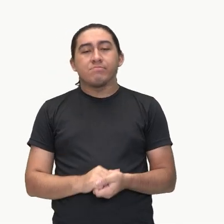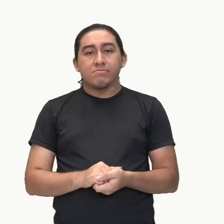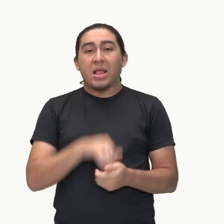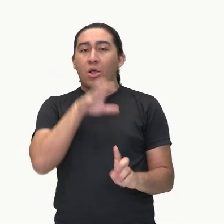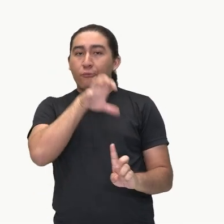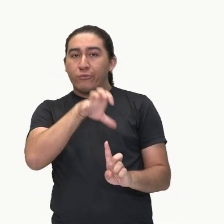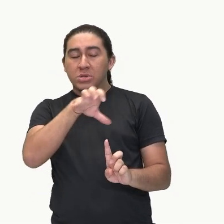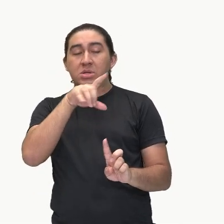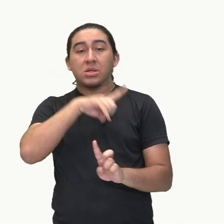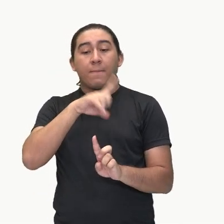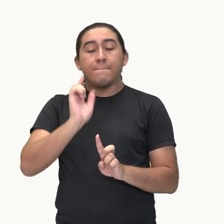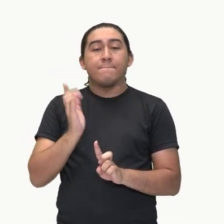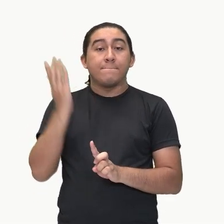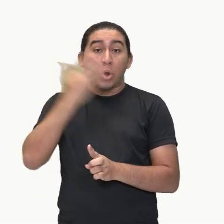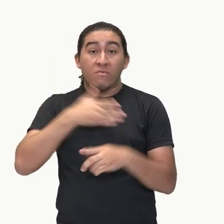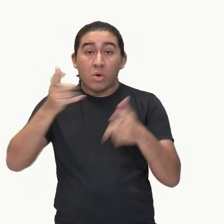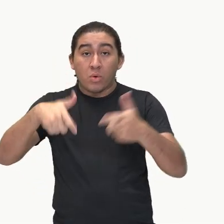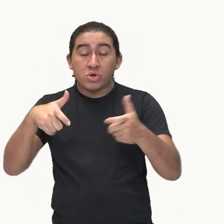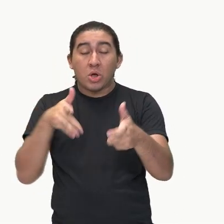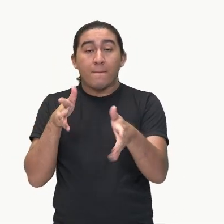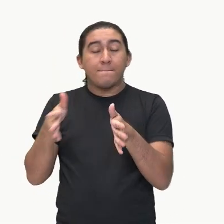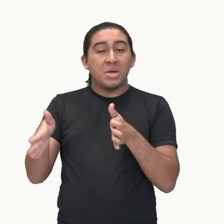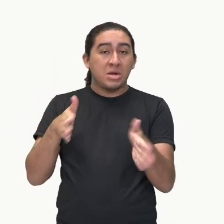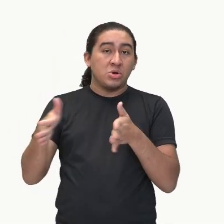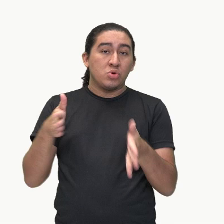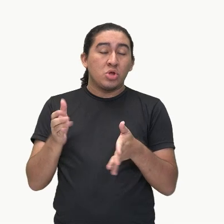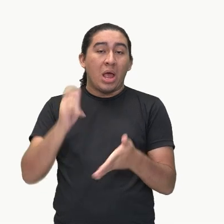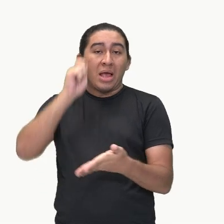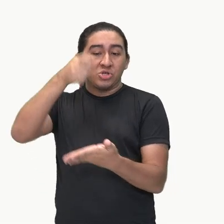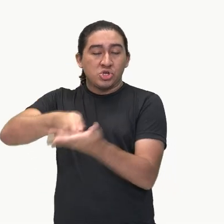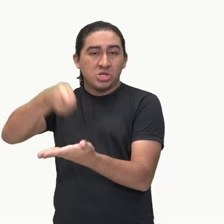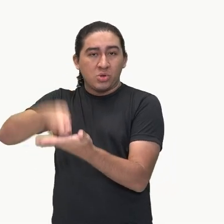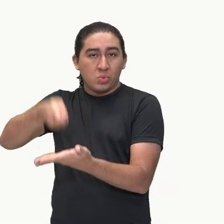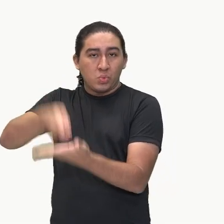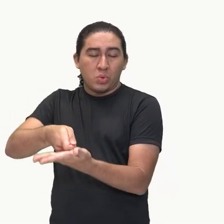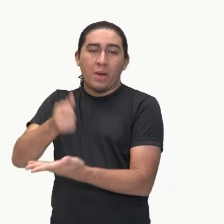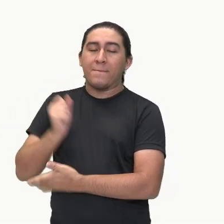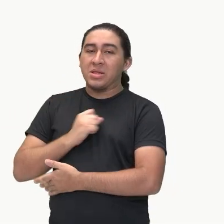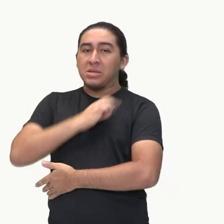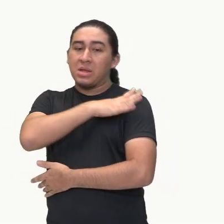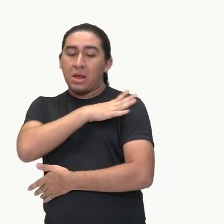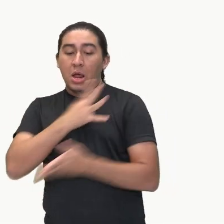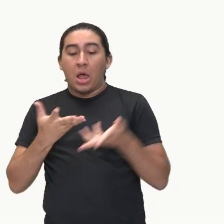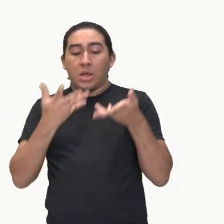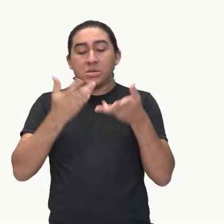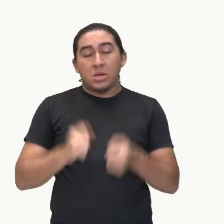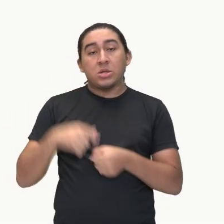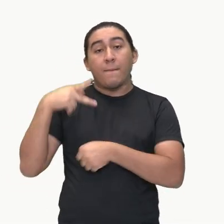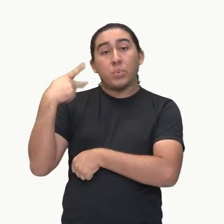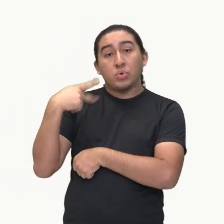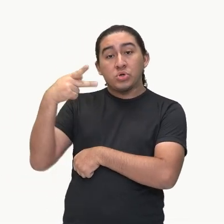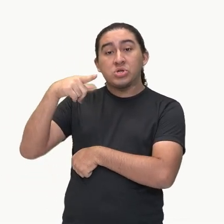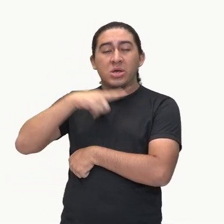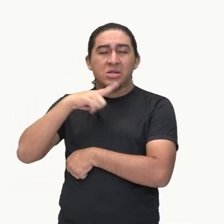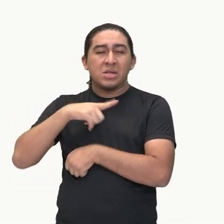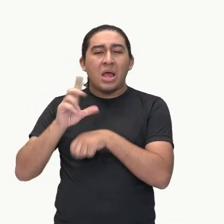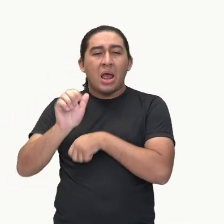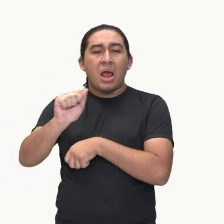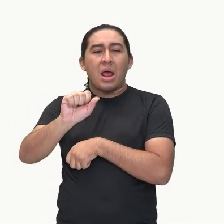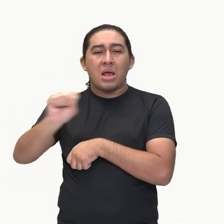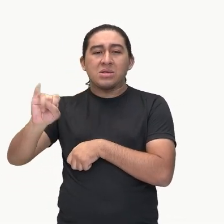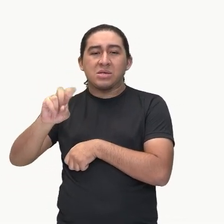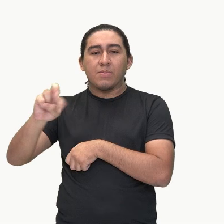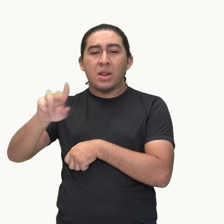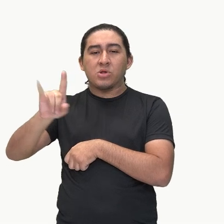período da ditadura militar, a adoção de uma política assimilacionista, isto é,